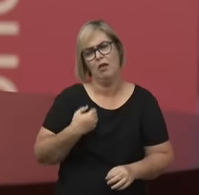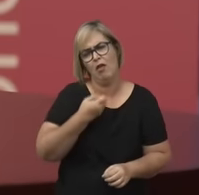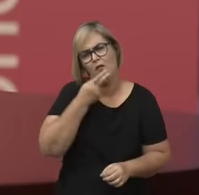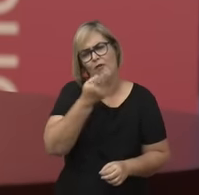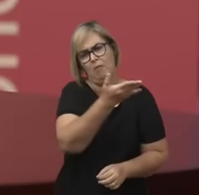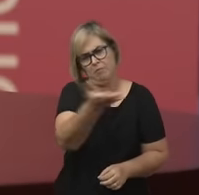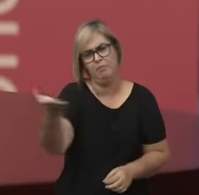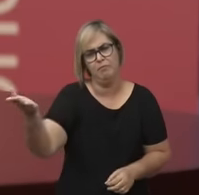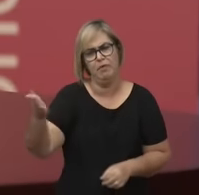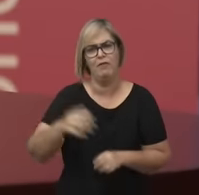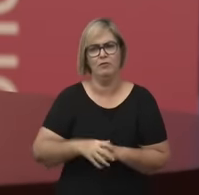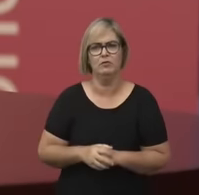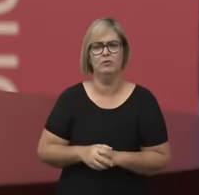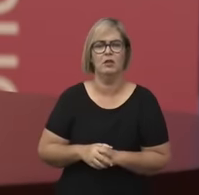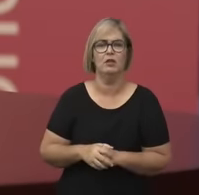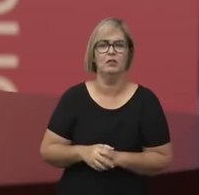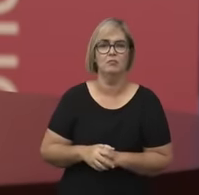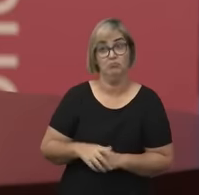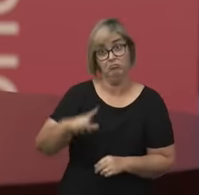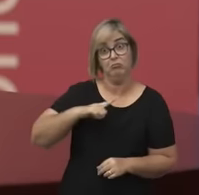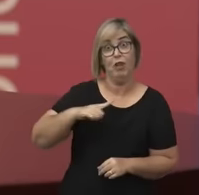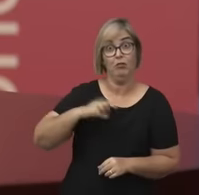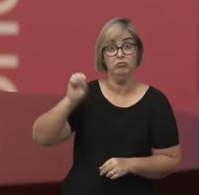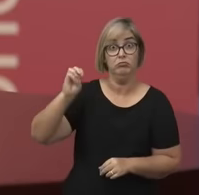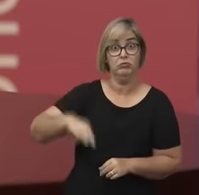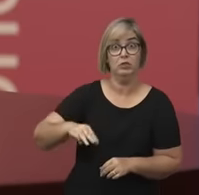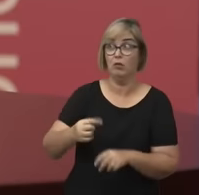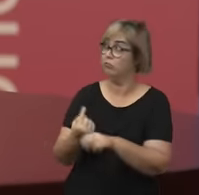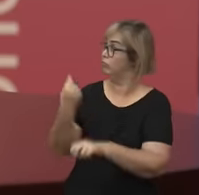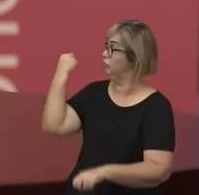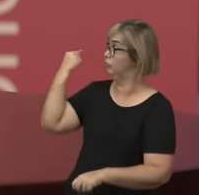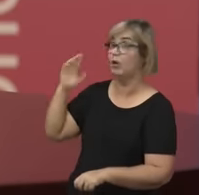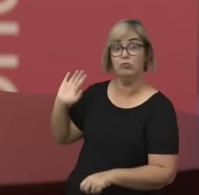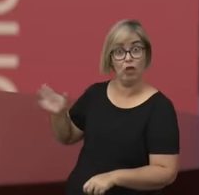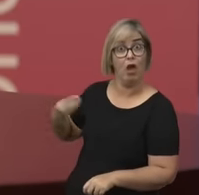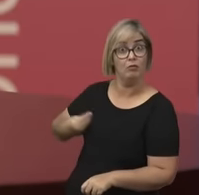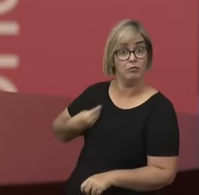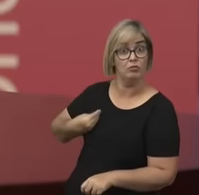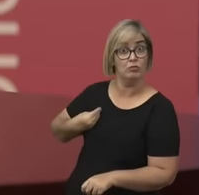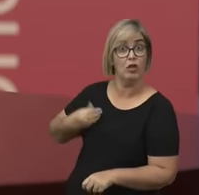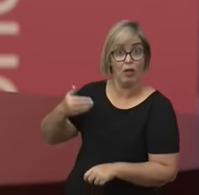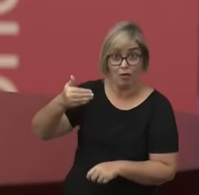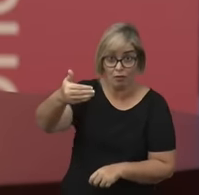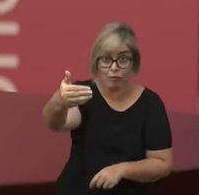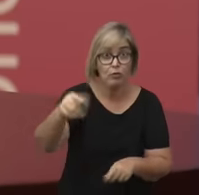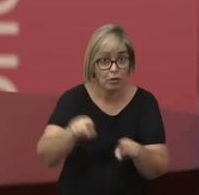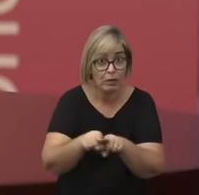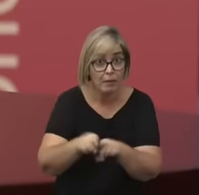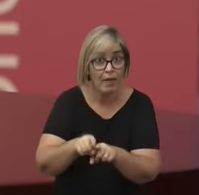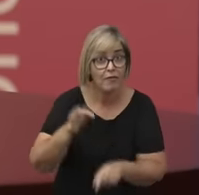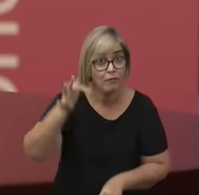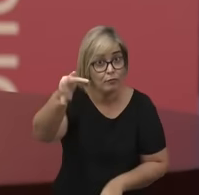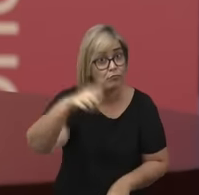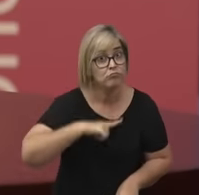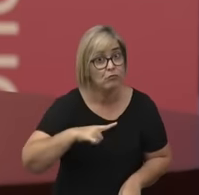segurança, que há, houve e haverá mulheres filósofas.